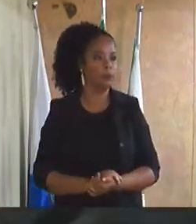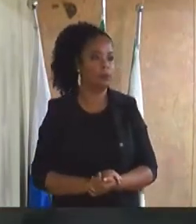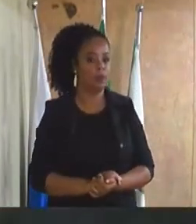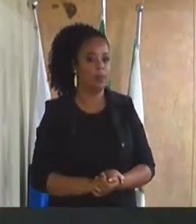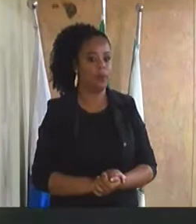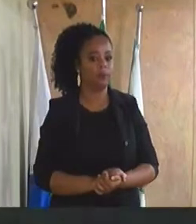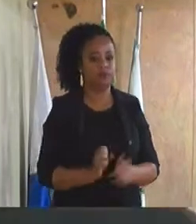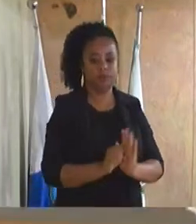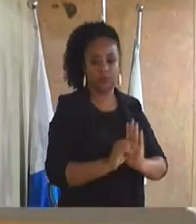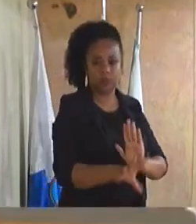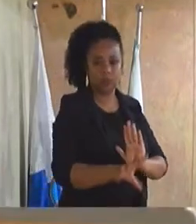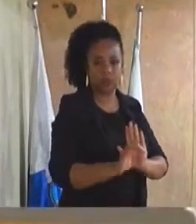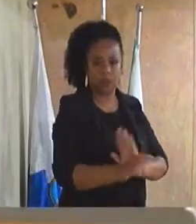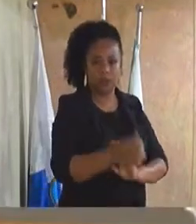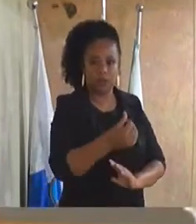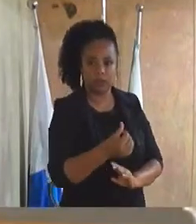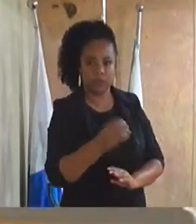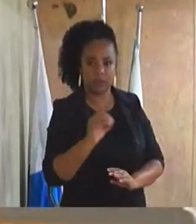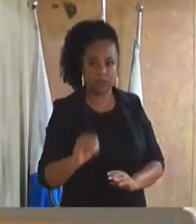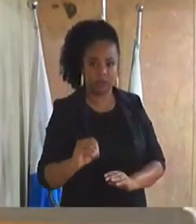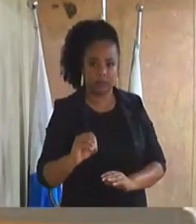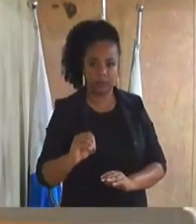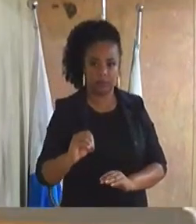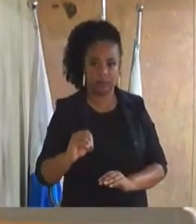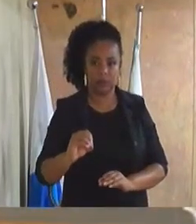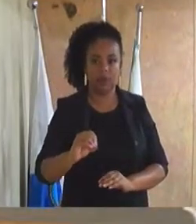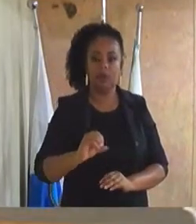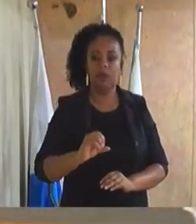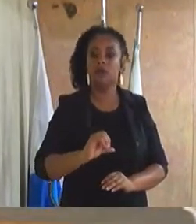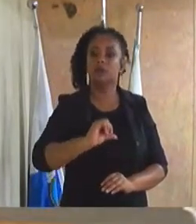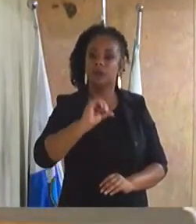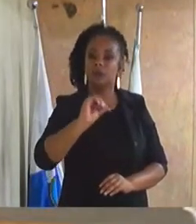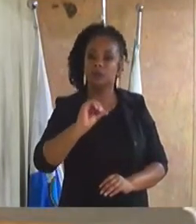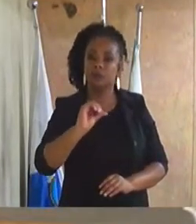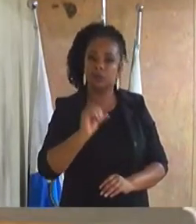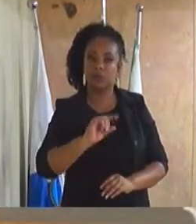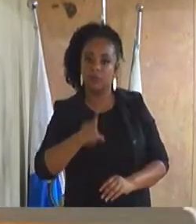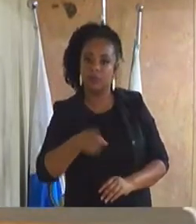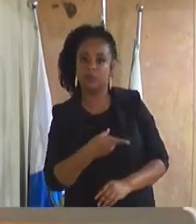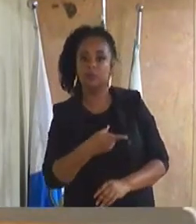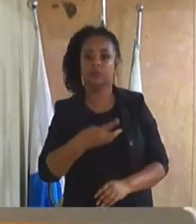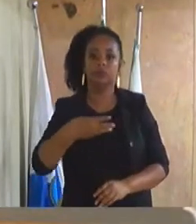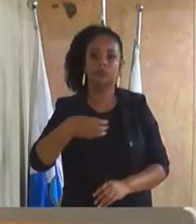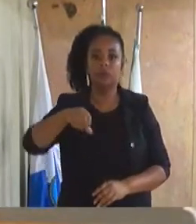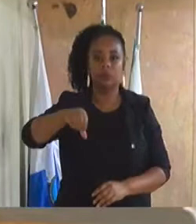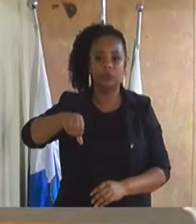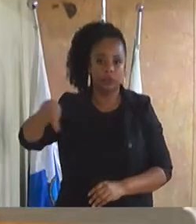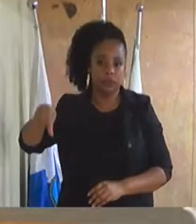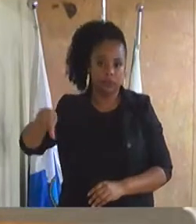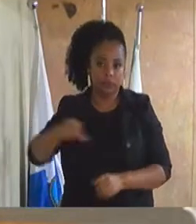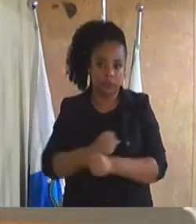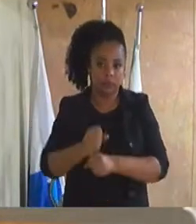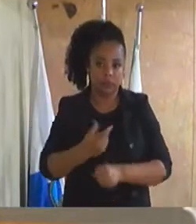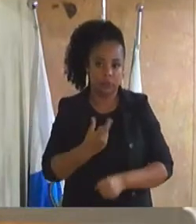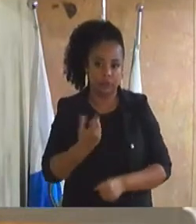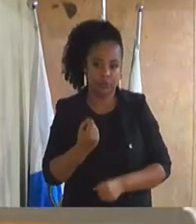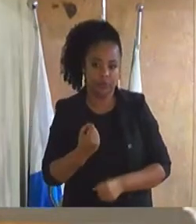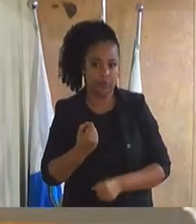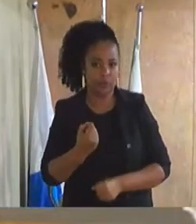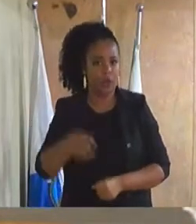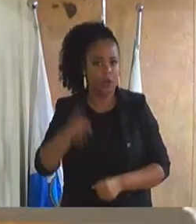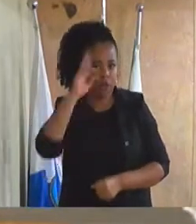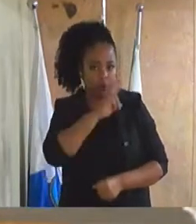Indicação nº 6.099, 2020, do